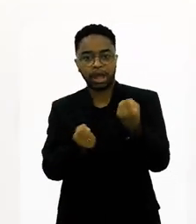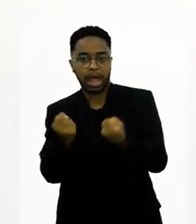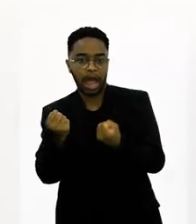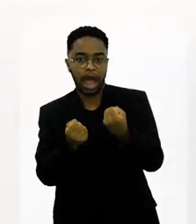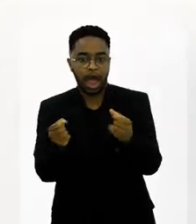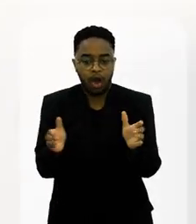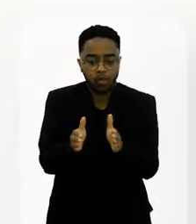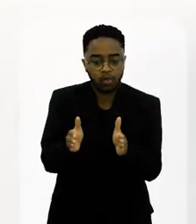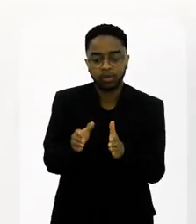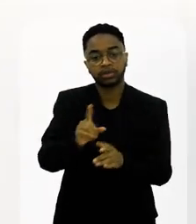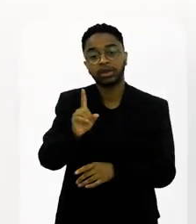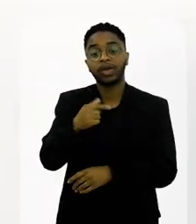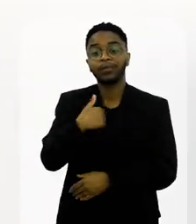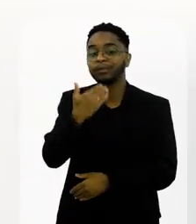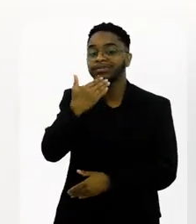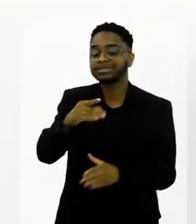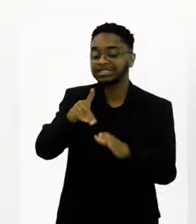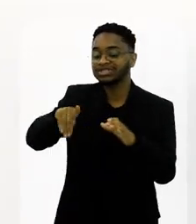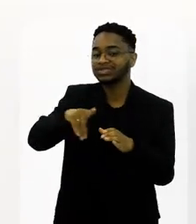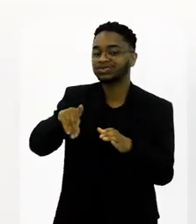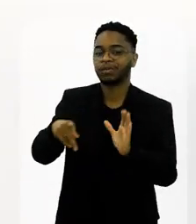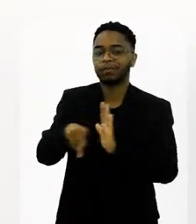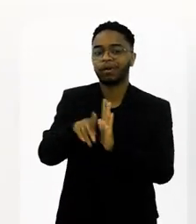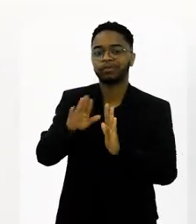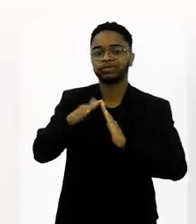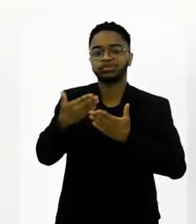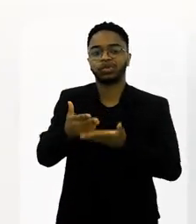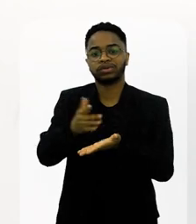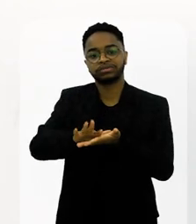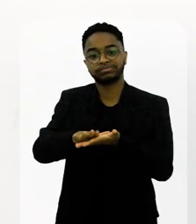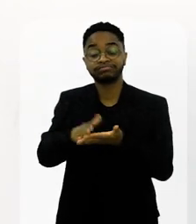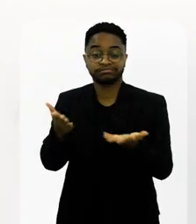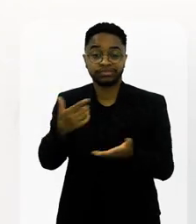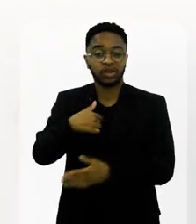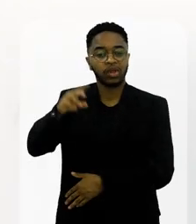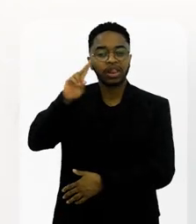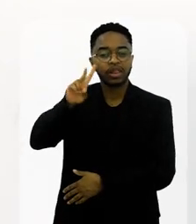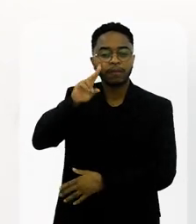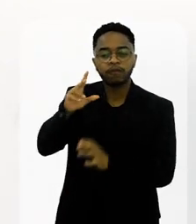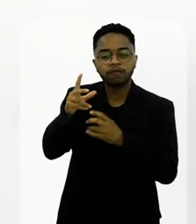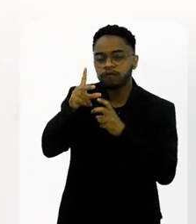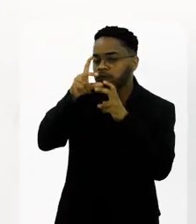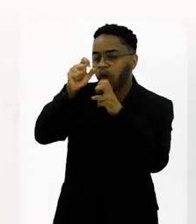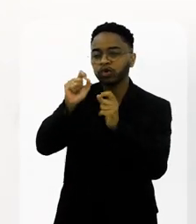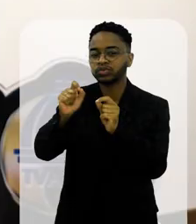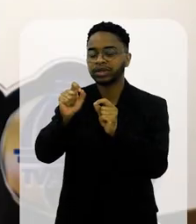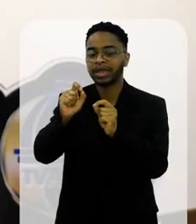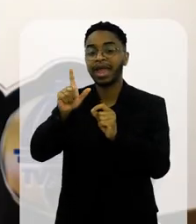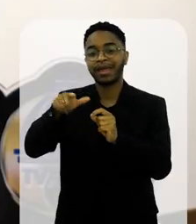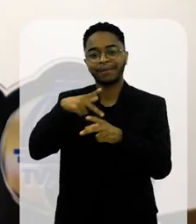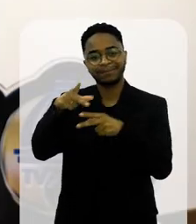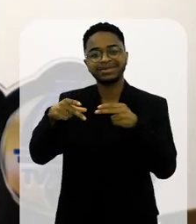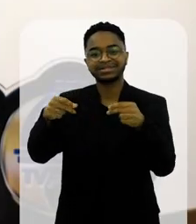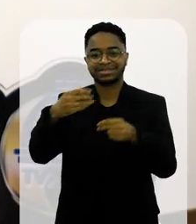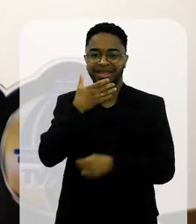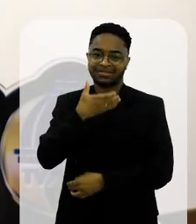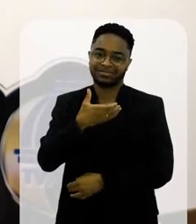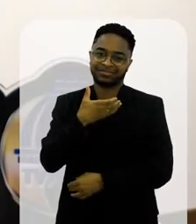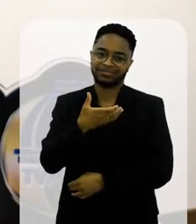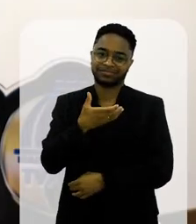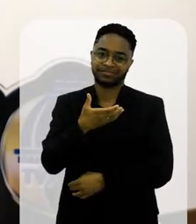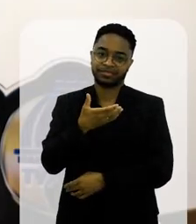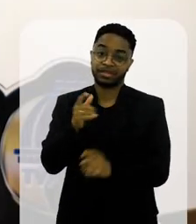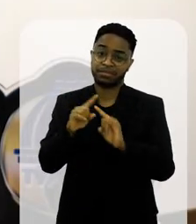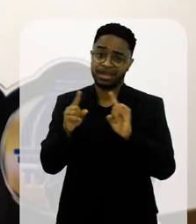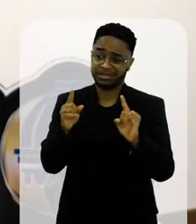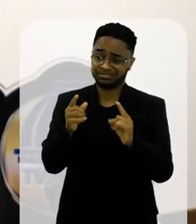foi um carrinho, foi pedir o disco das escolas de samba. Então, essa é uma memória muito forte para mim. Que, tradicionalmente, era o presente de Natal,